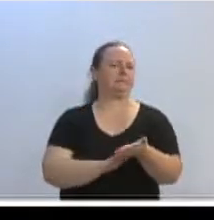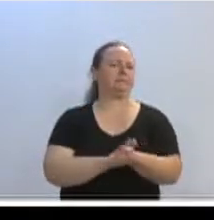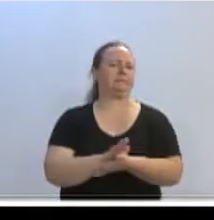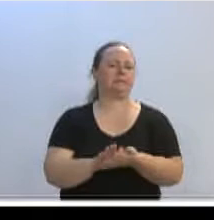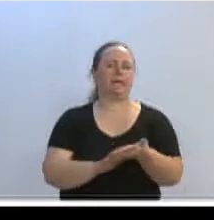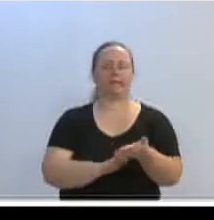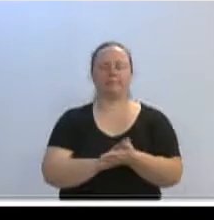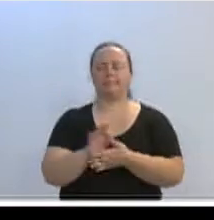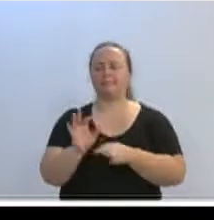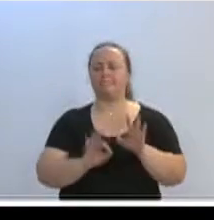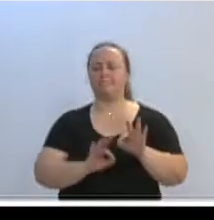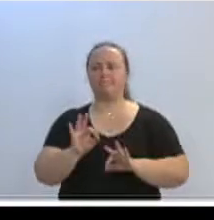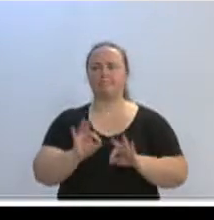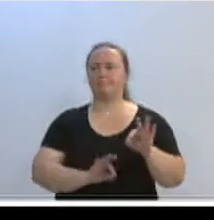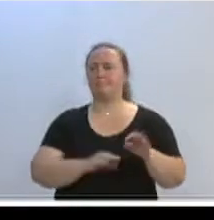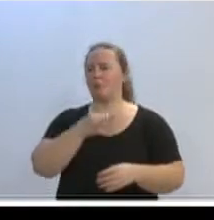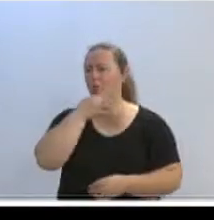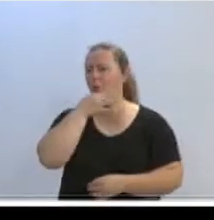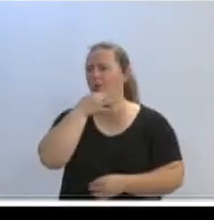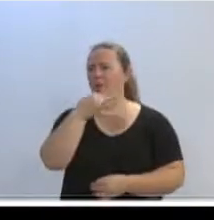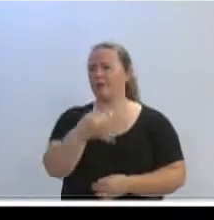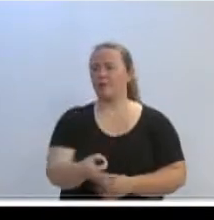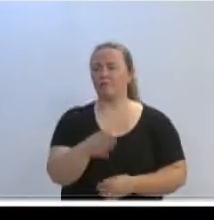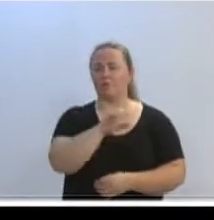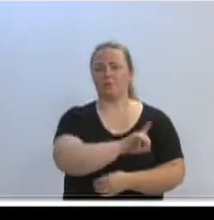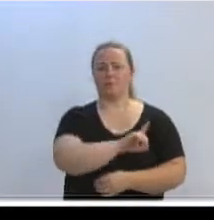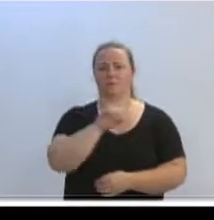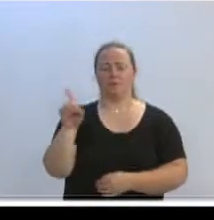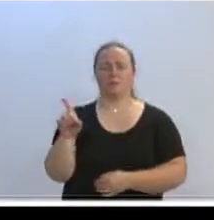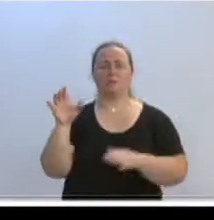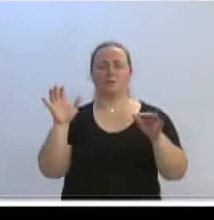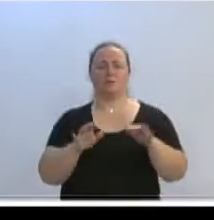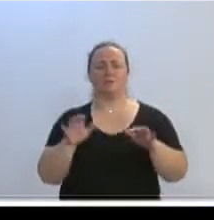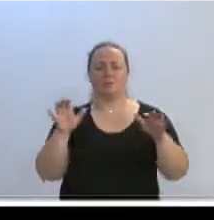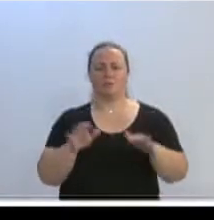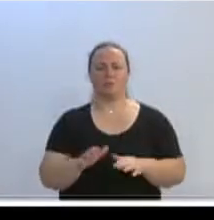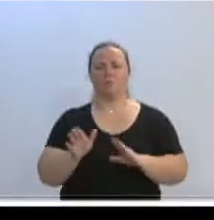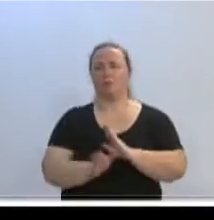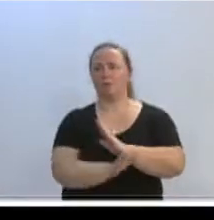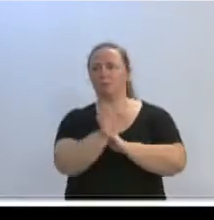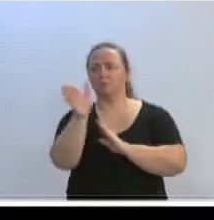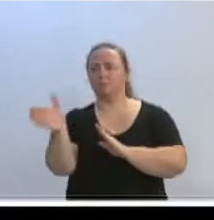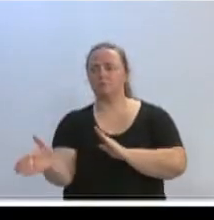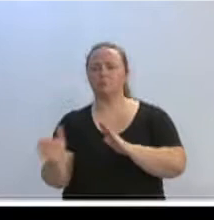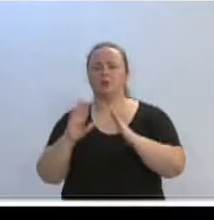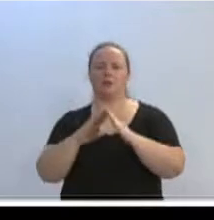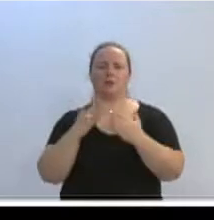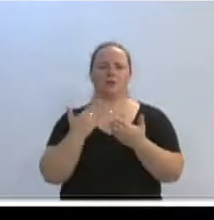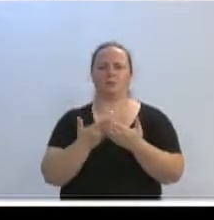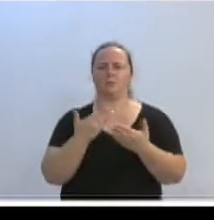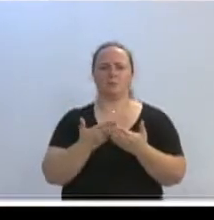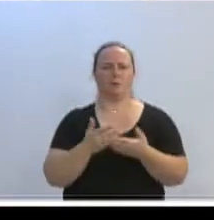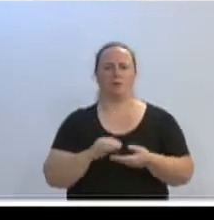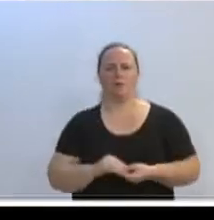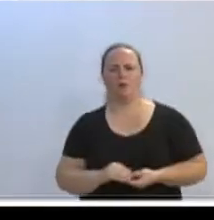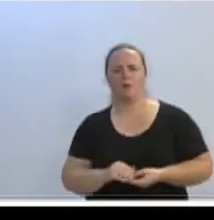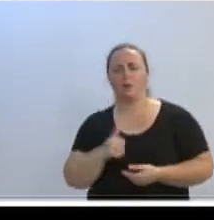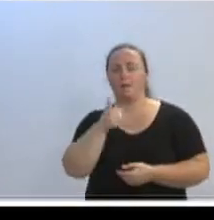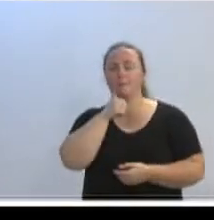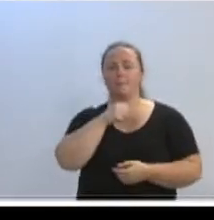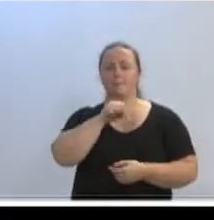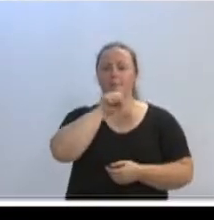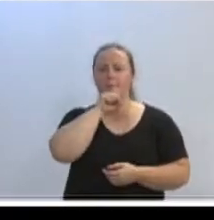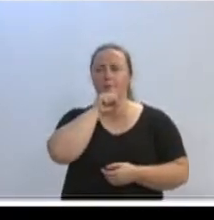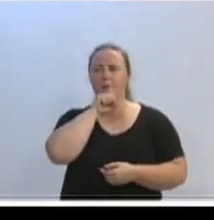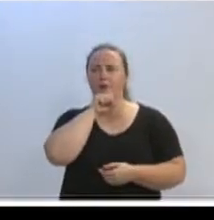é terrível dia de chuva. As crianças, eles não vão para o colégio porque não tem. A água da minha mãe ali, que a gente